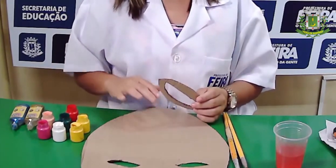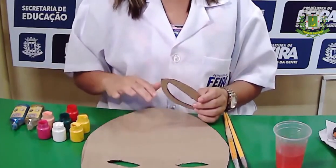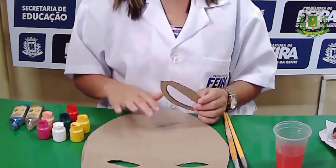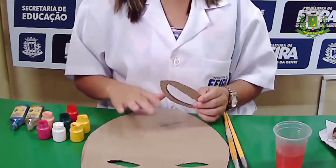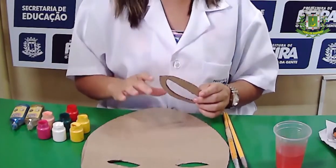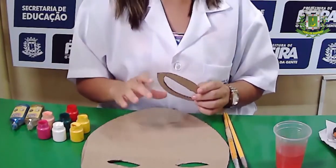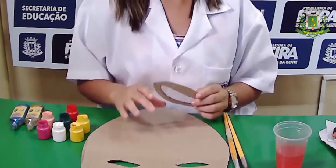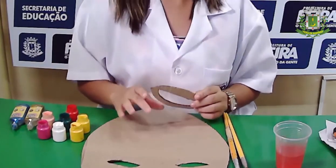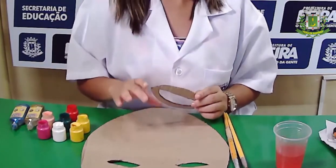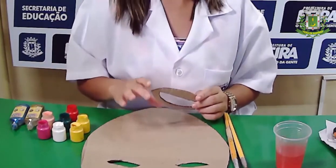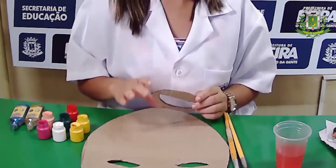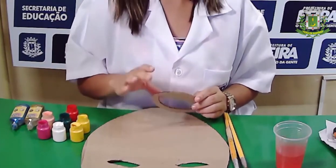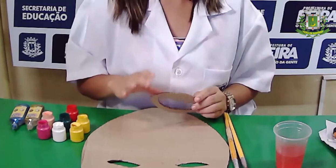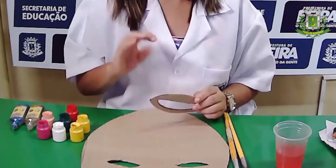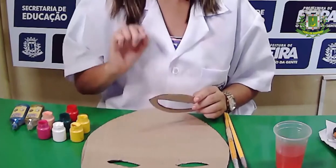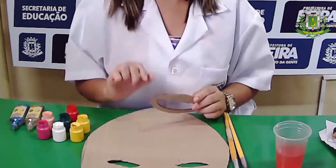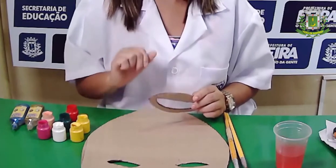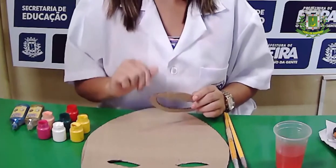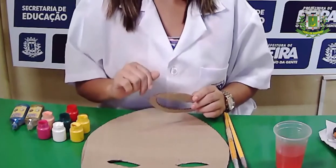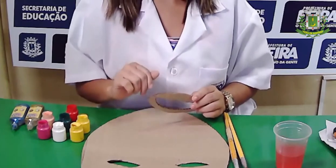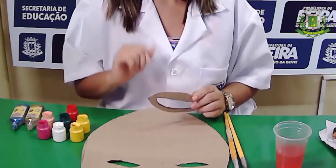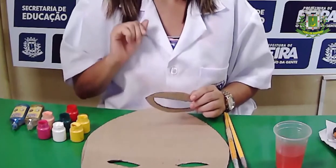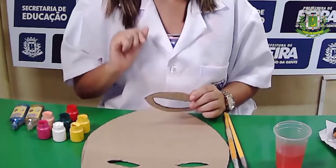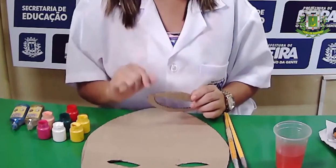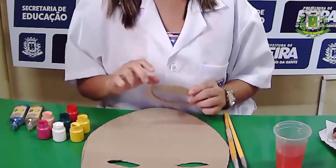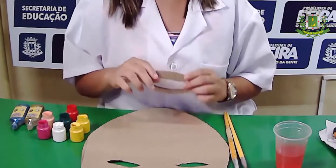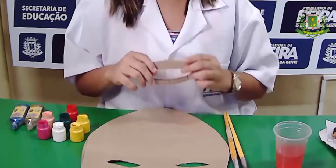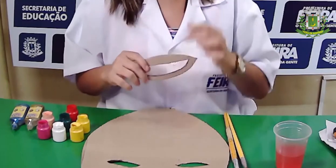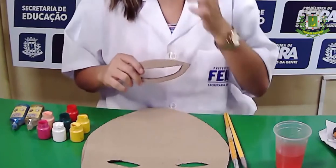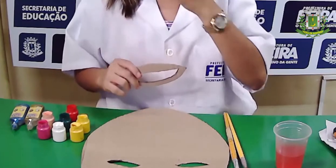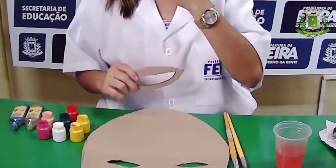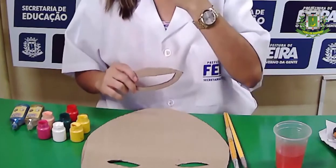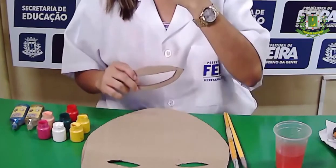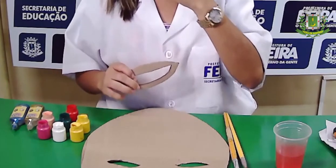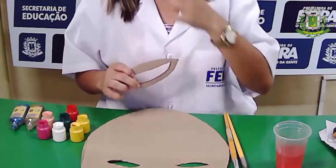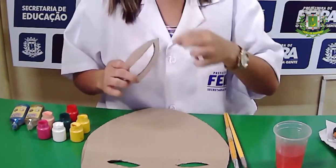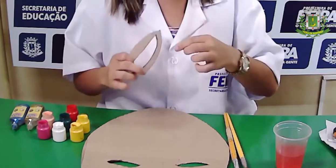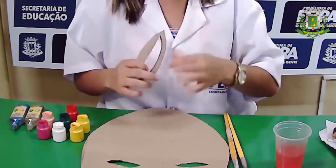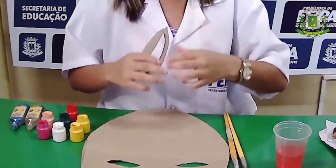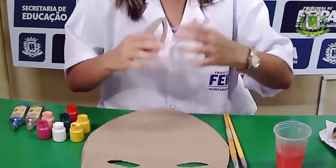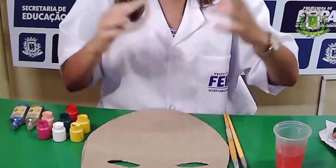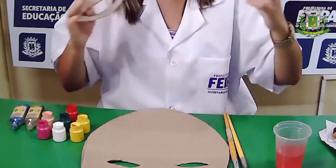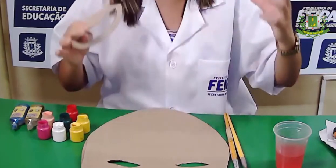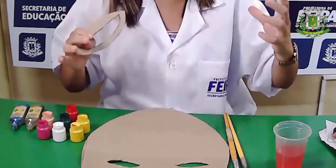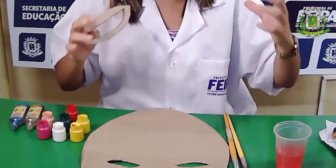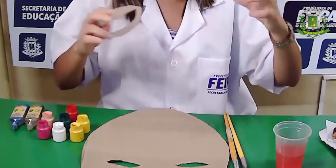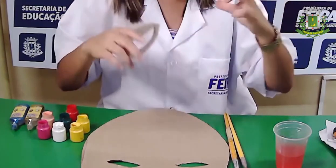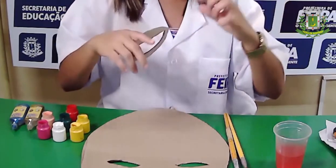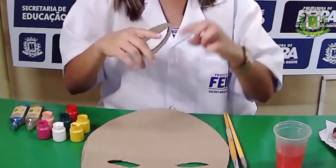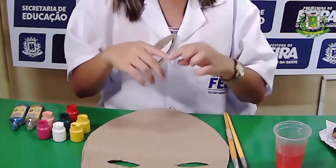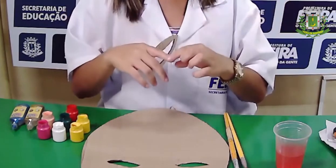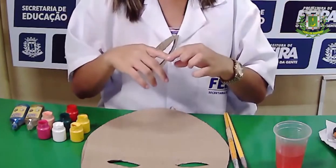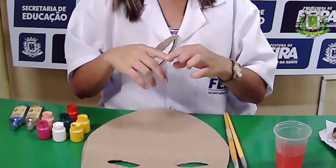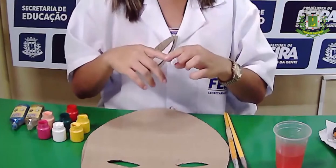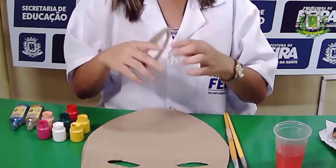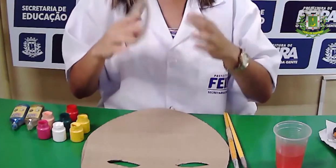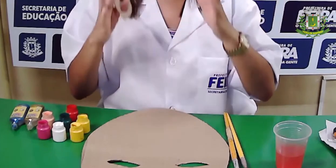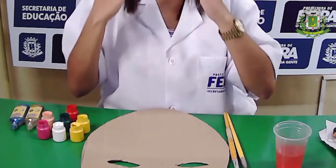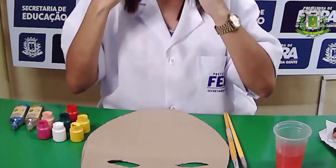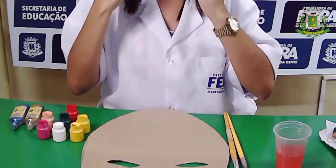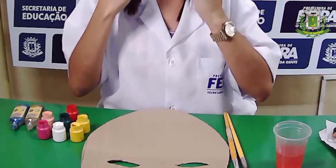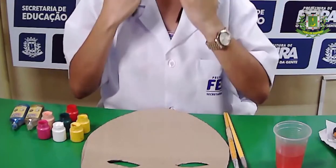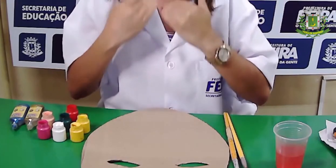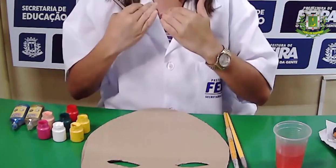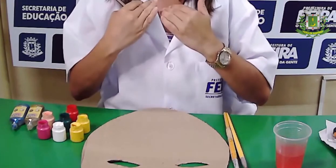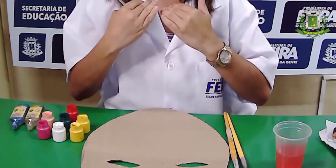máscara nesse formato que é próprio o toa dela, tá? Vocês podem cortar ela quadrada, fazer